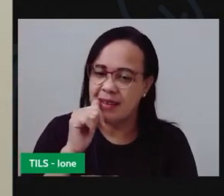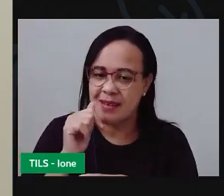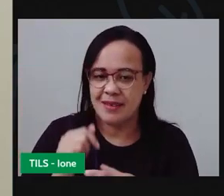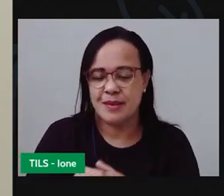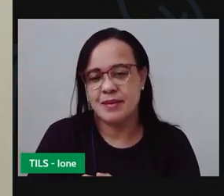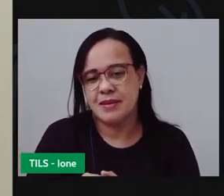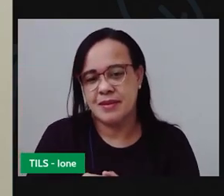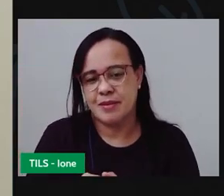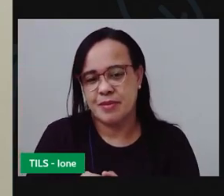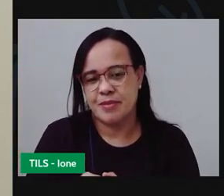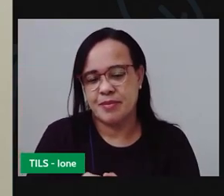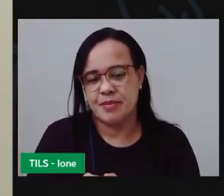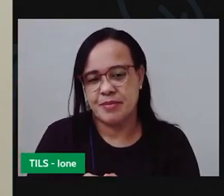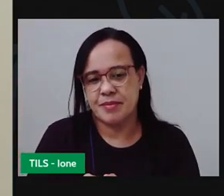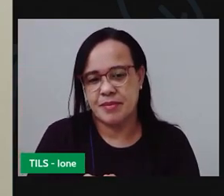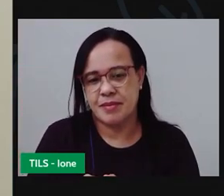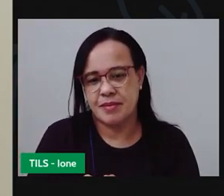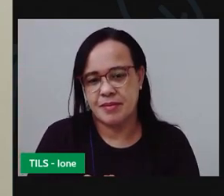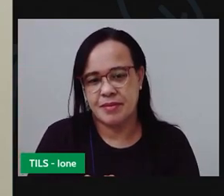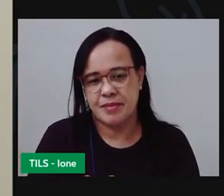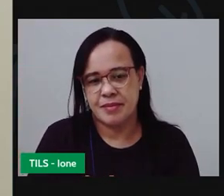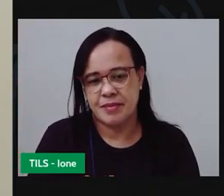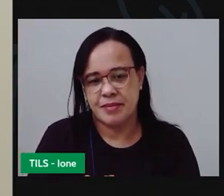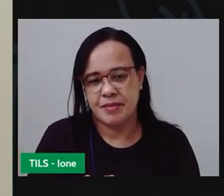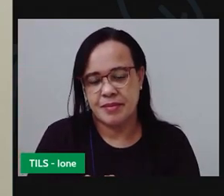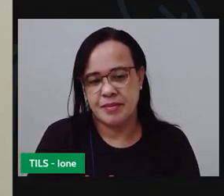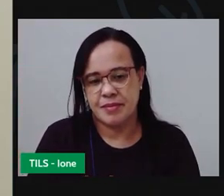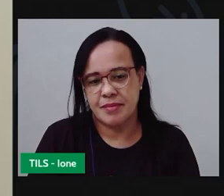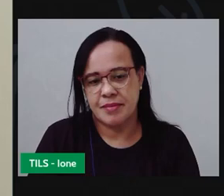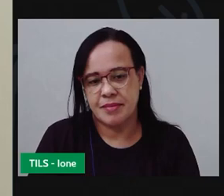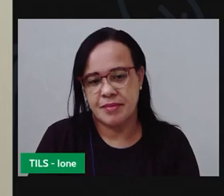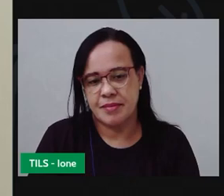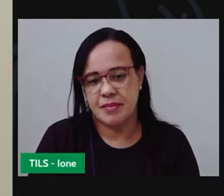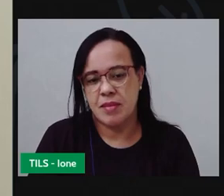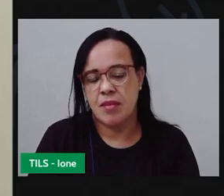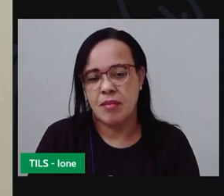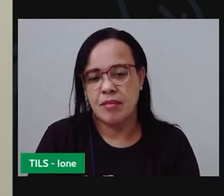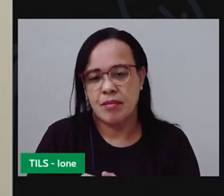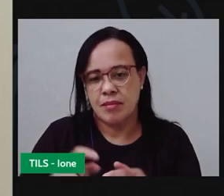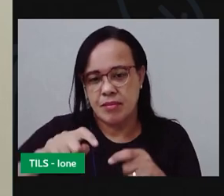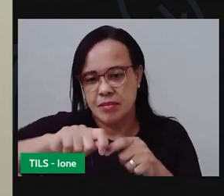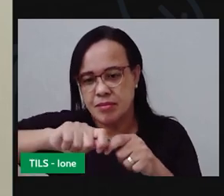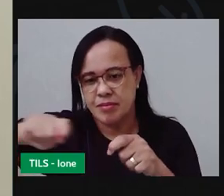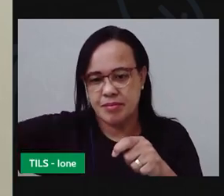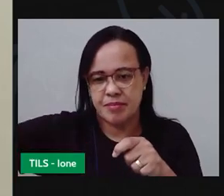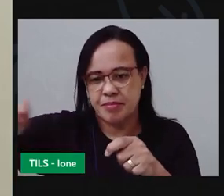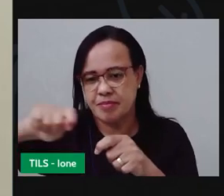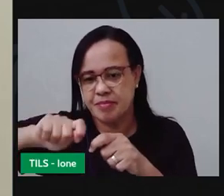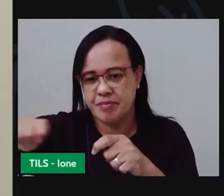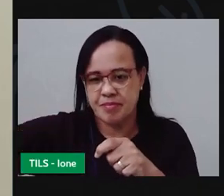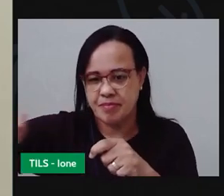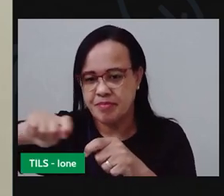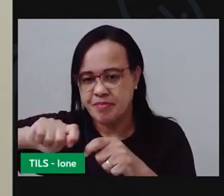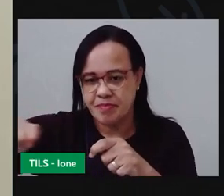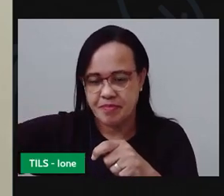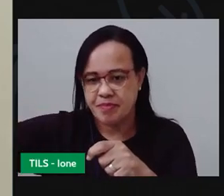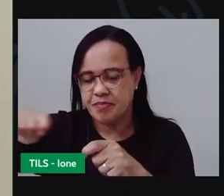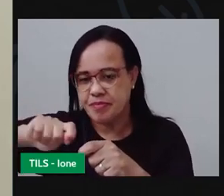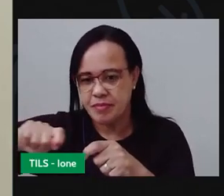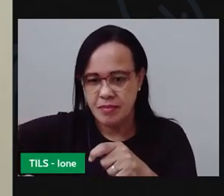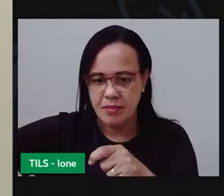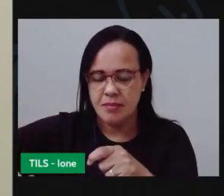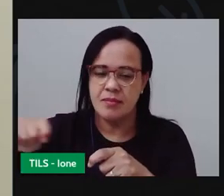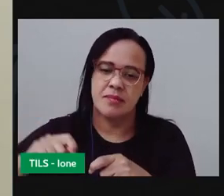e faço assim ó na outra parte da garrafa eu venho puxando